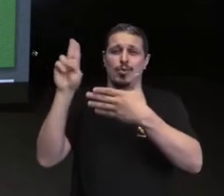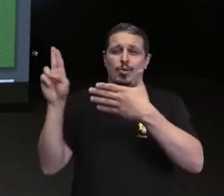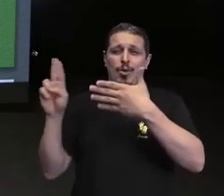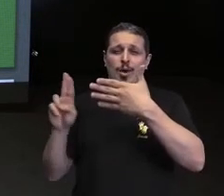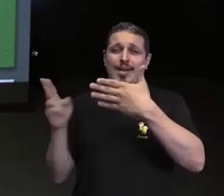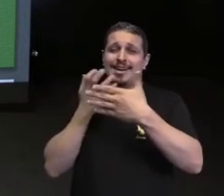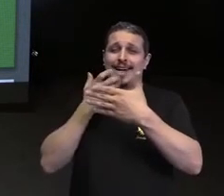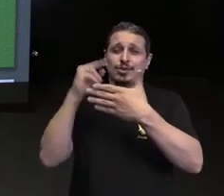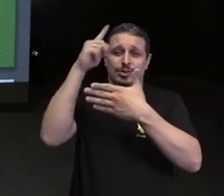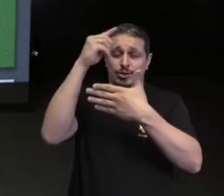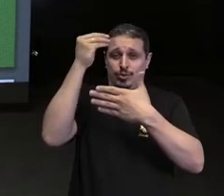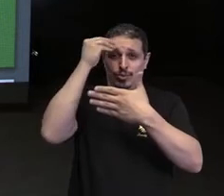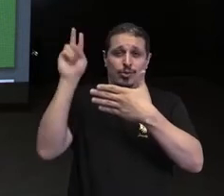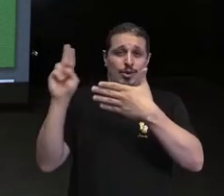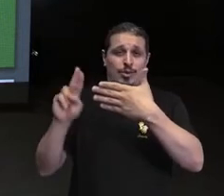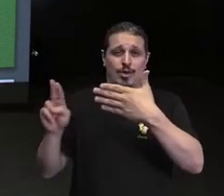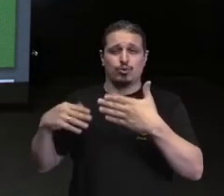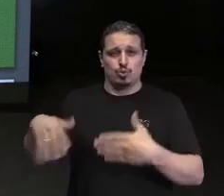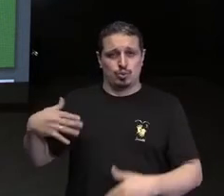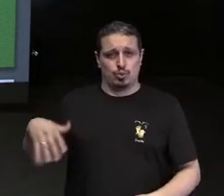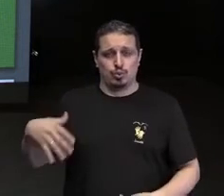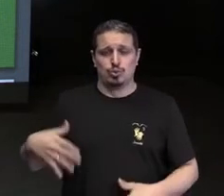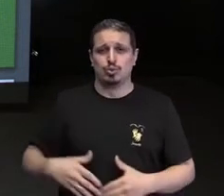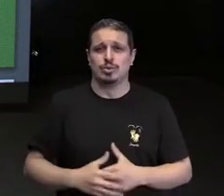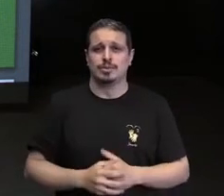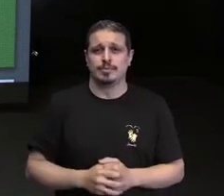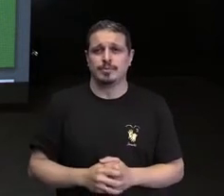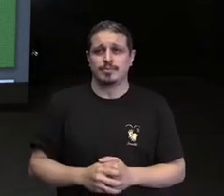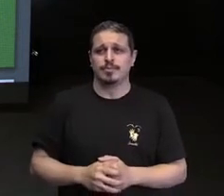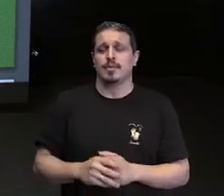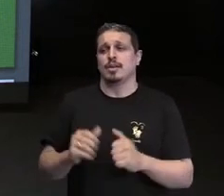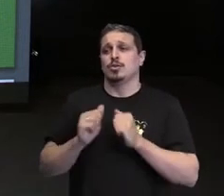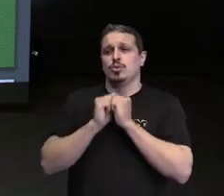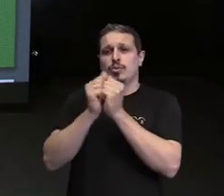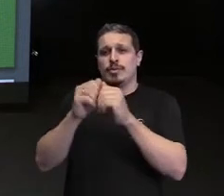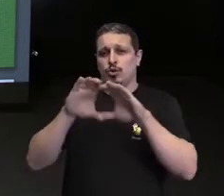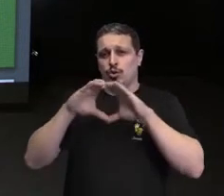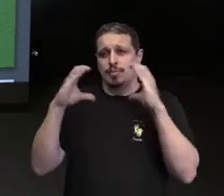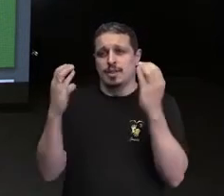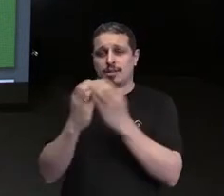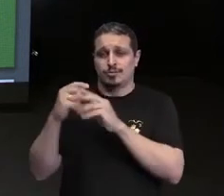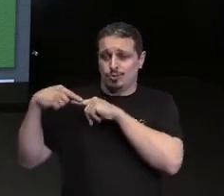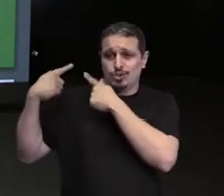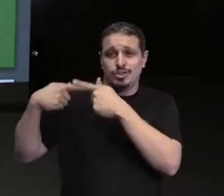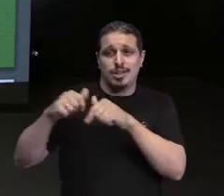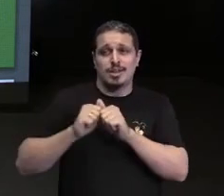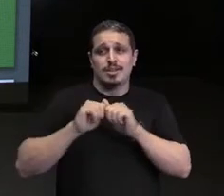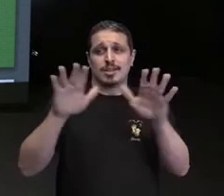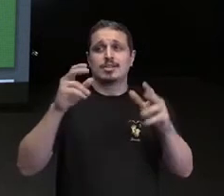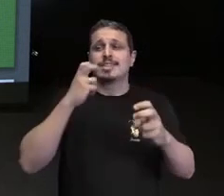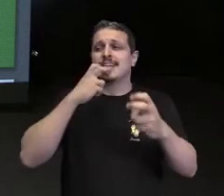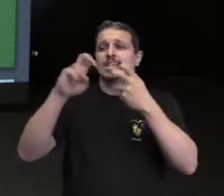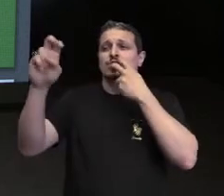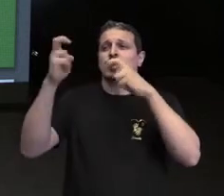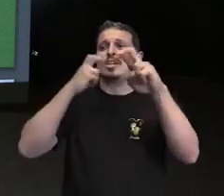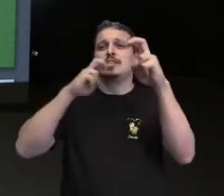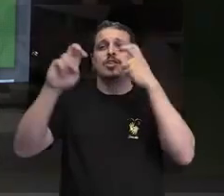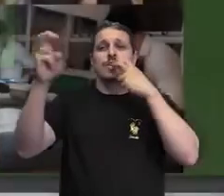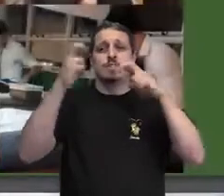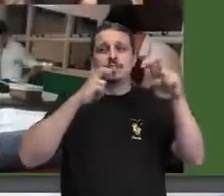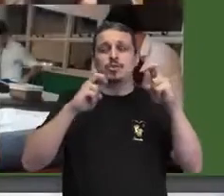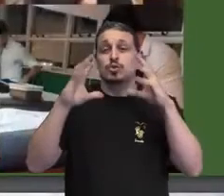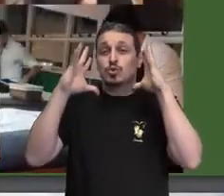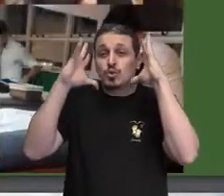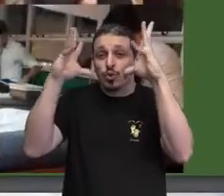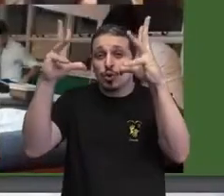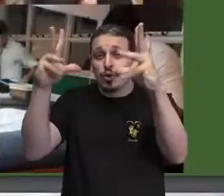crianças que se encontrem representadas nesse Congresso e que as suas vozes sejam possíveis e